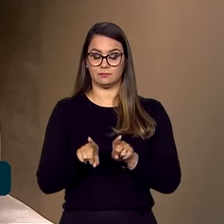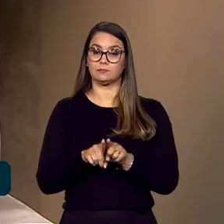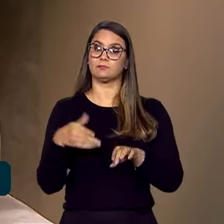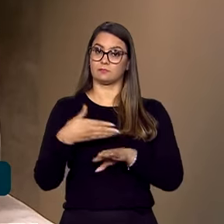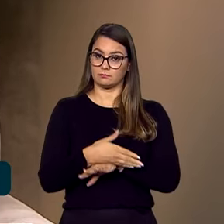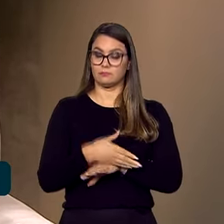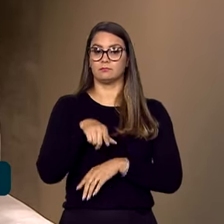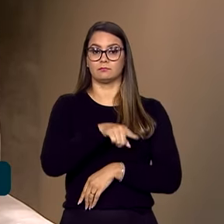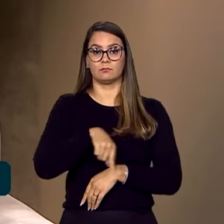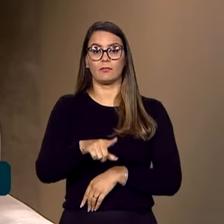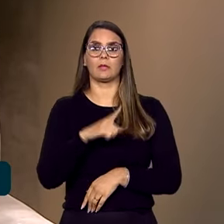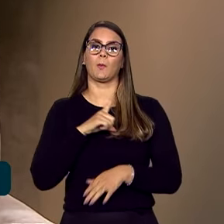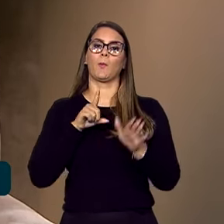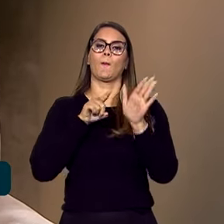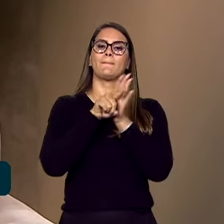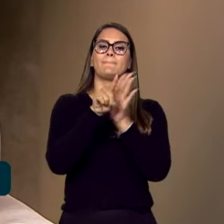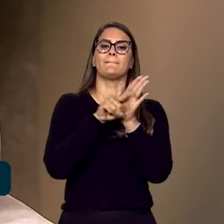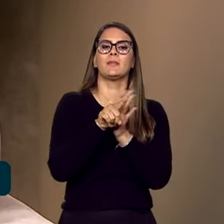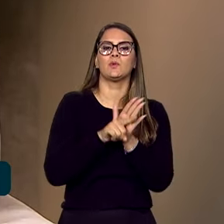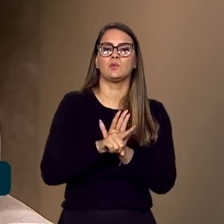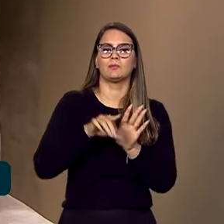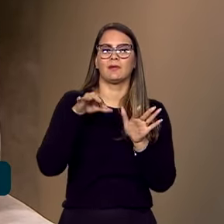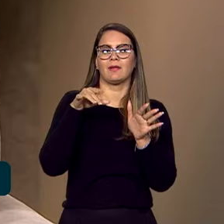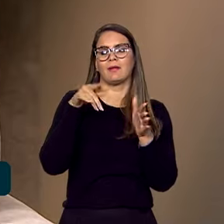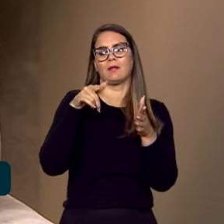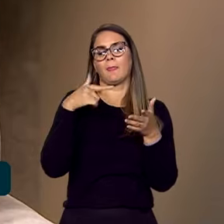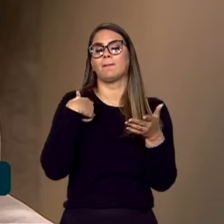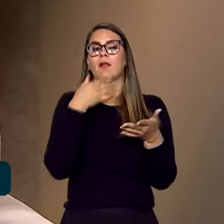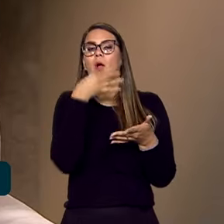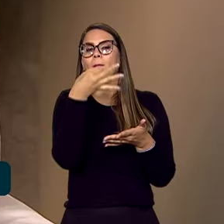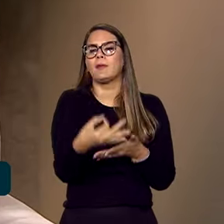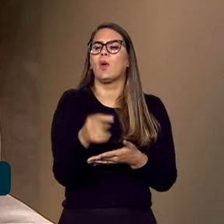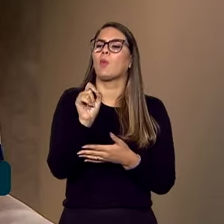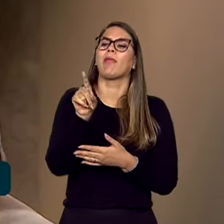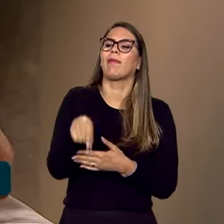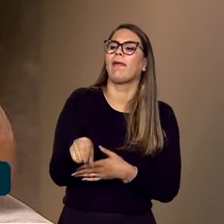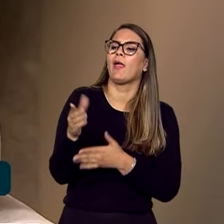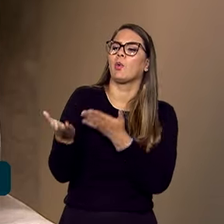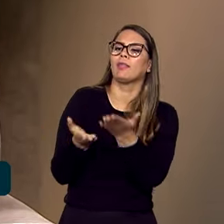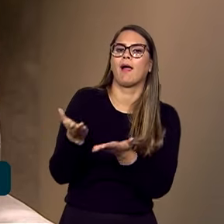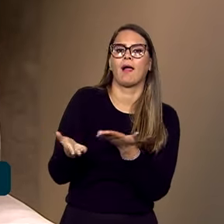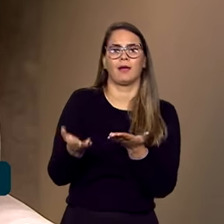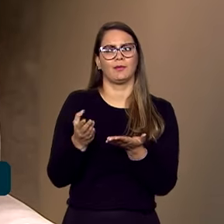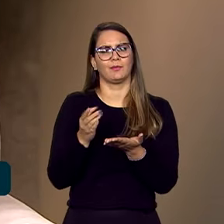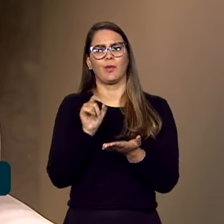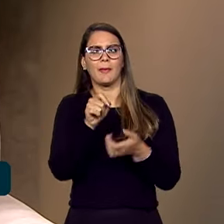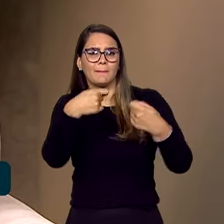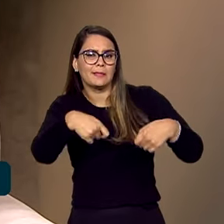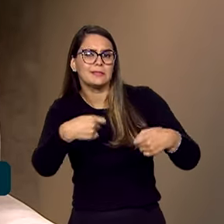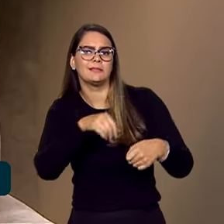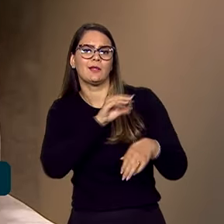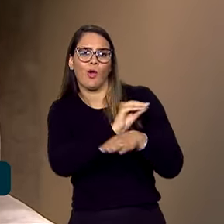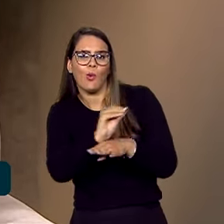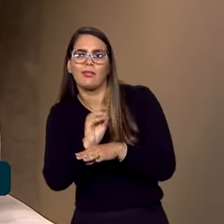consulta, há um questionário em que as pessoas podem dizer o que elas entendem por cuidado, quais são as suas necessidades